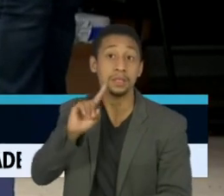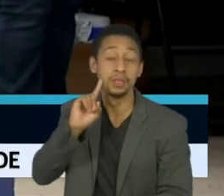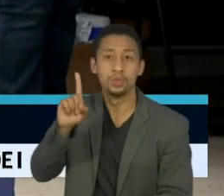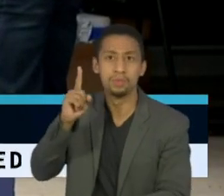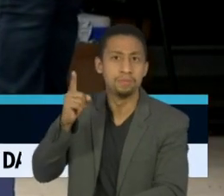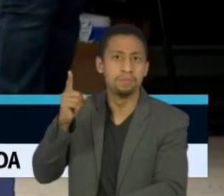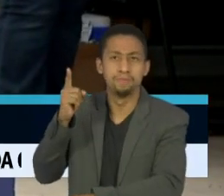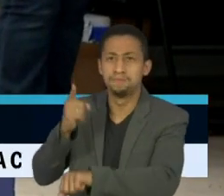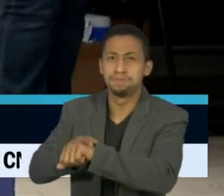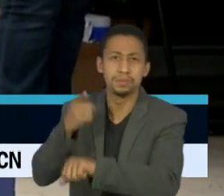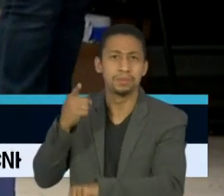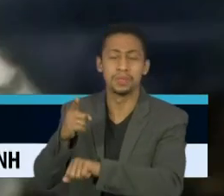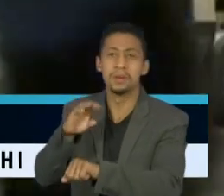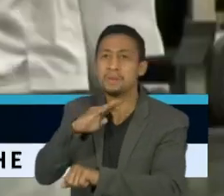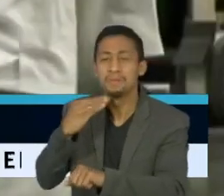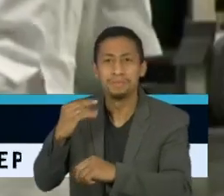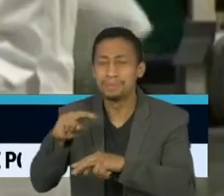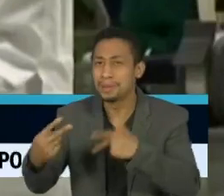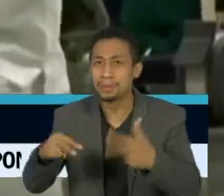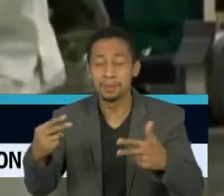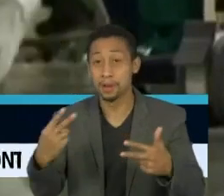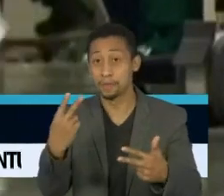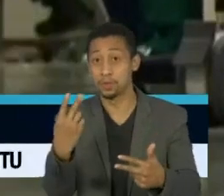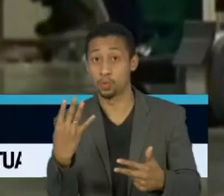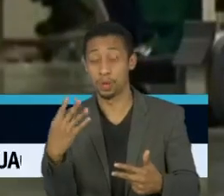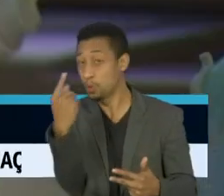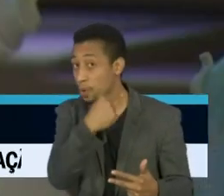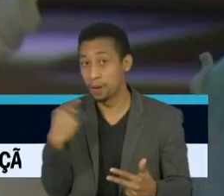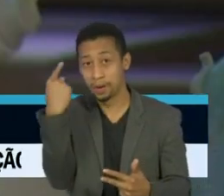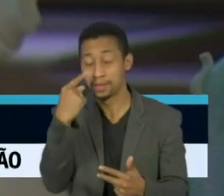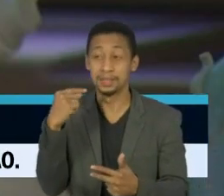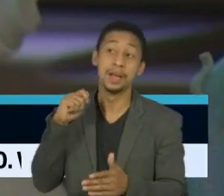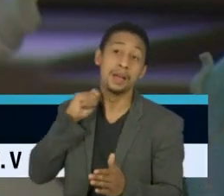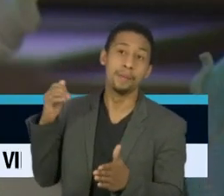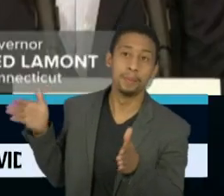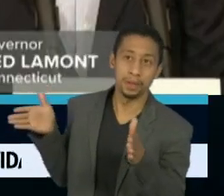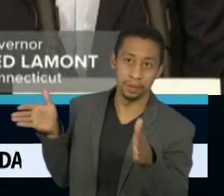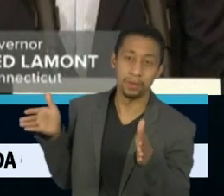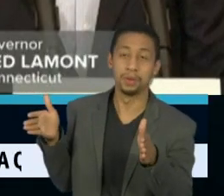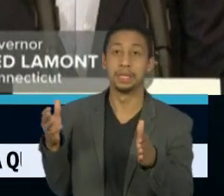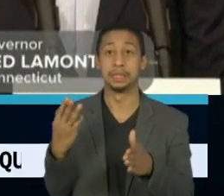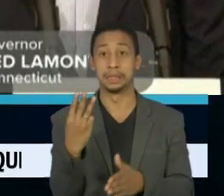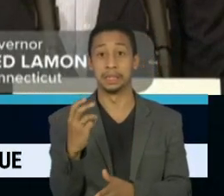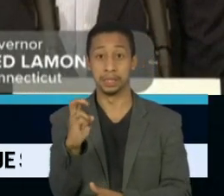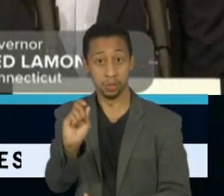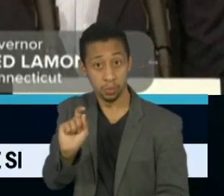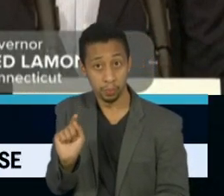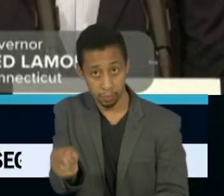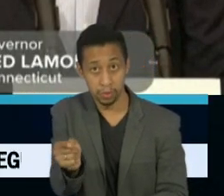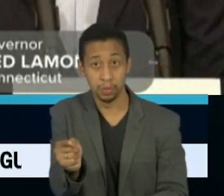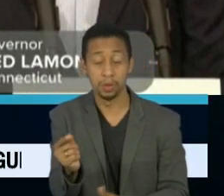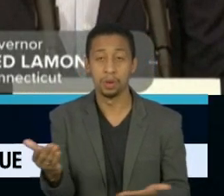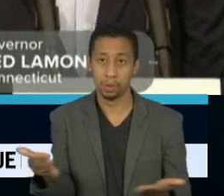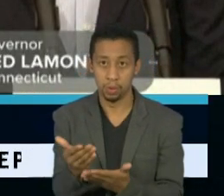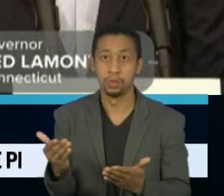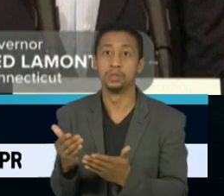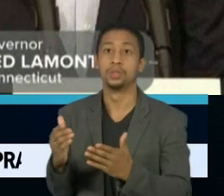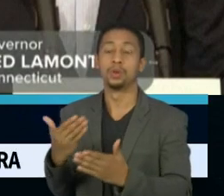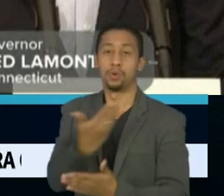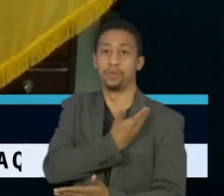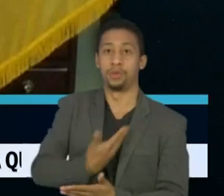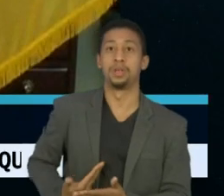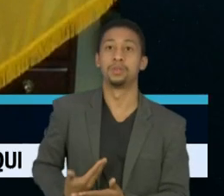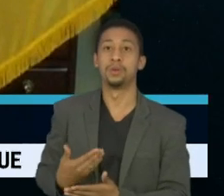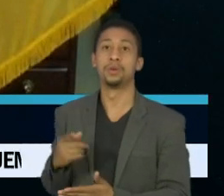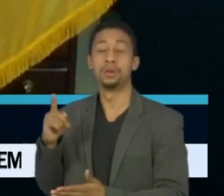maior número de casos em 24 horas desde abril, mais de 35 mil. Hoje, governadores de Nova York, Nova Jersey e